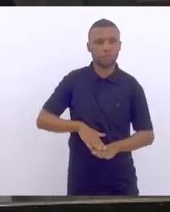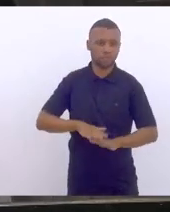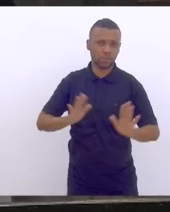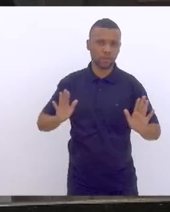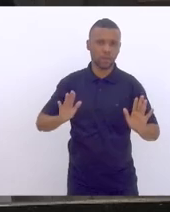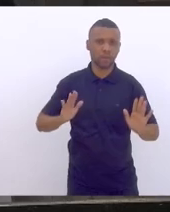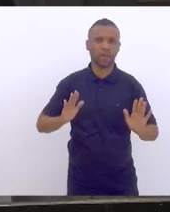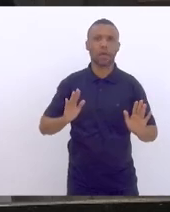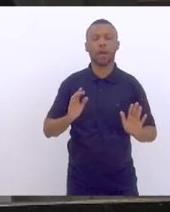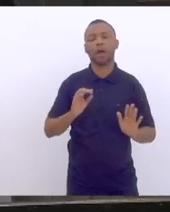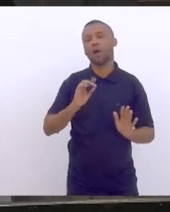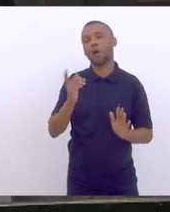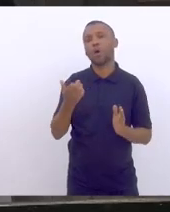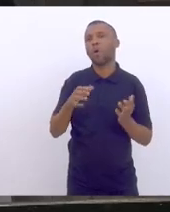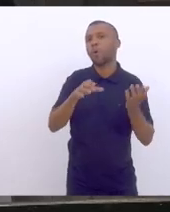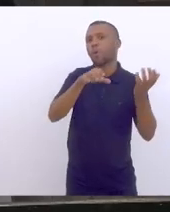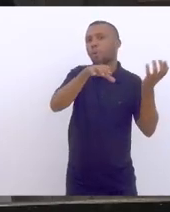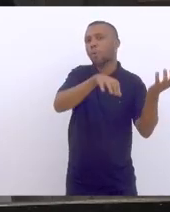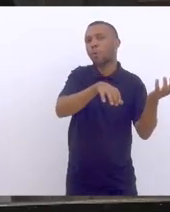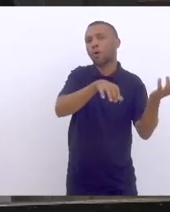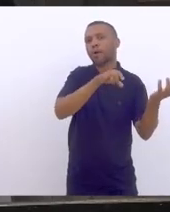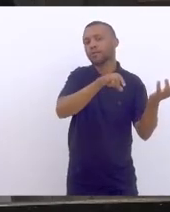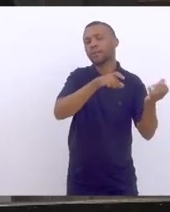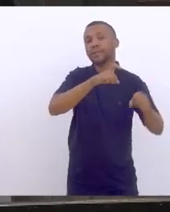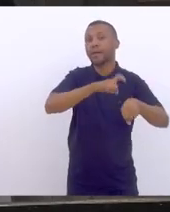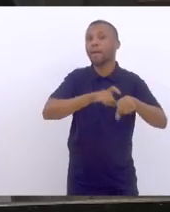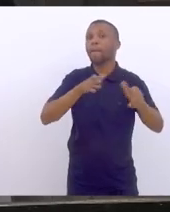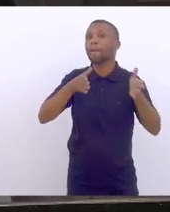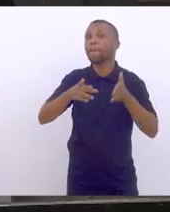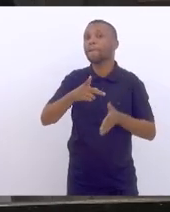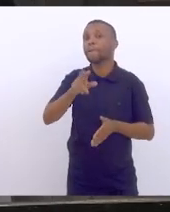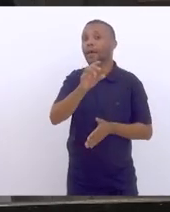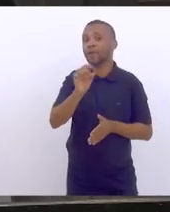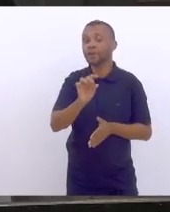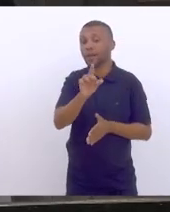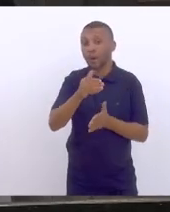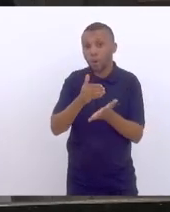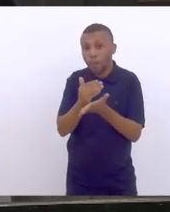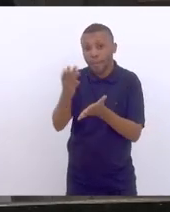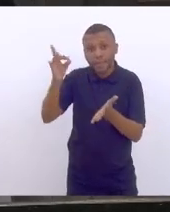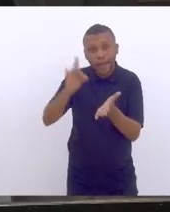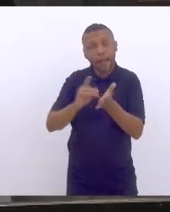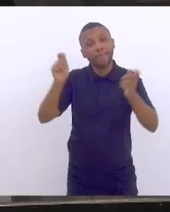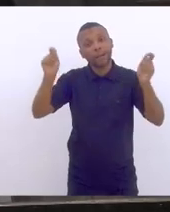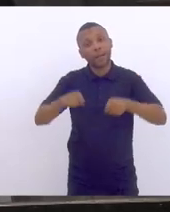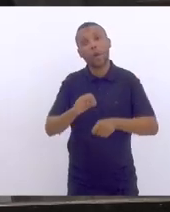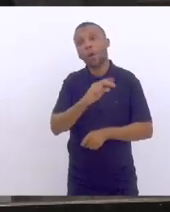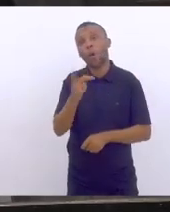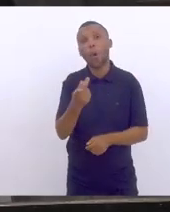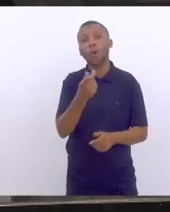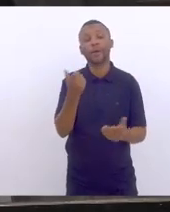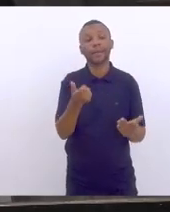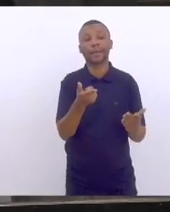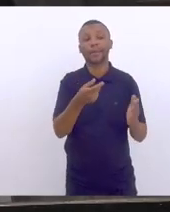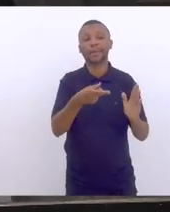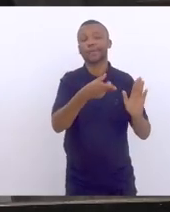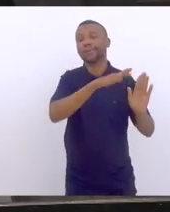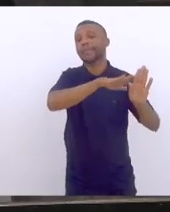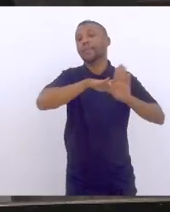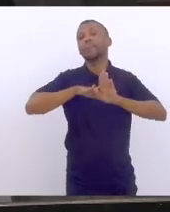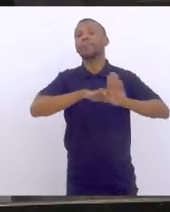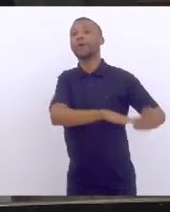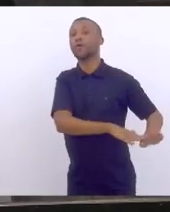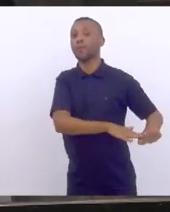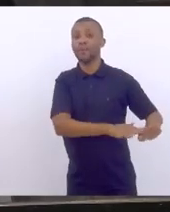Congresso deixe a caducar, porque tem um prazo para que ela tenha efetividade, ou que não a converta, rejeite-a quando